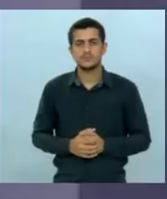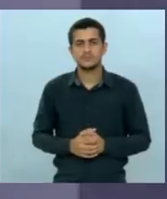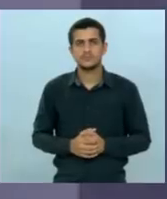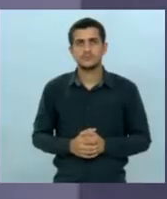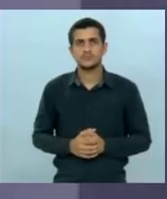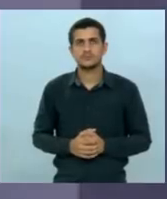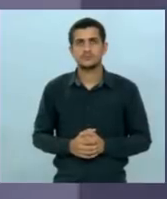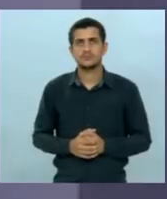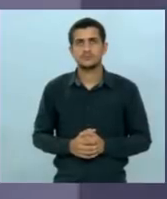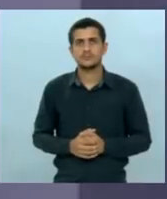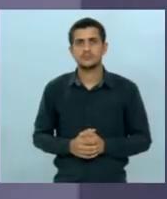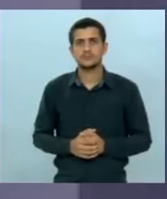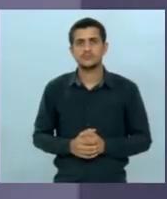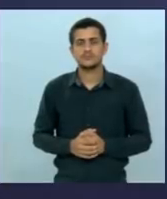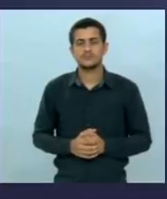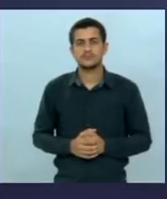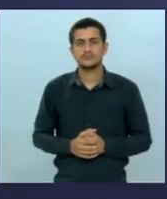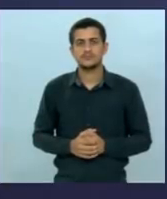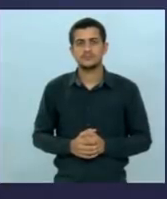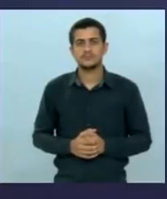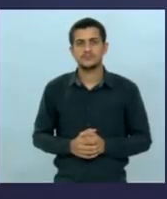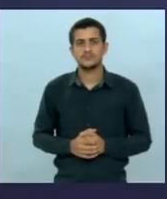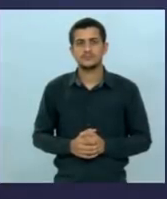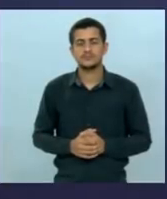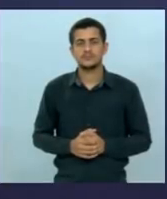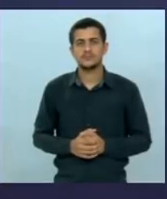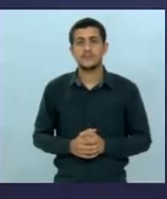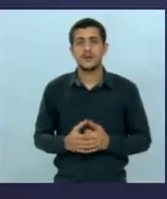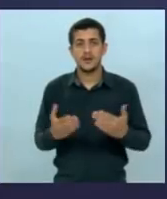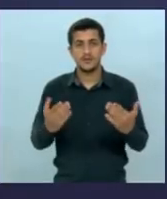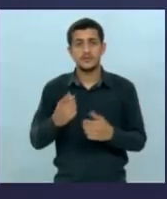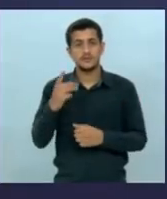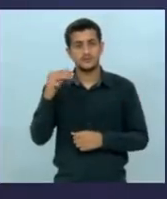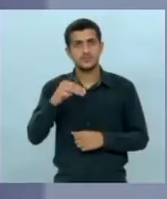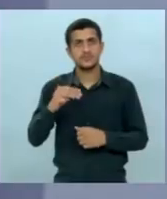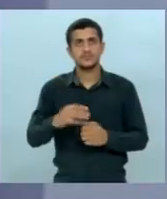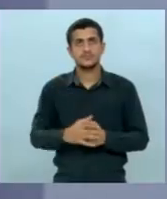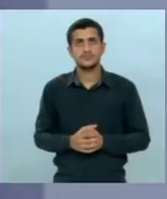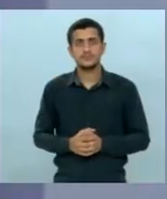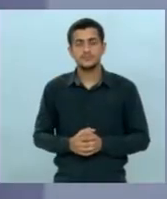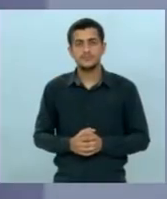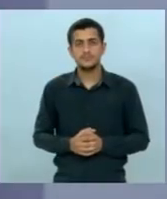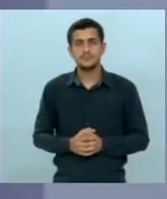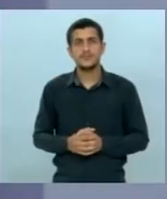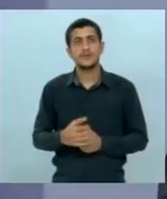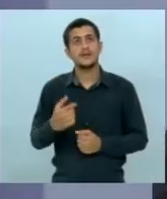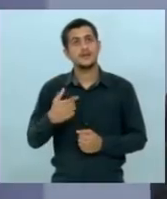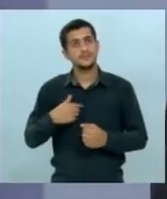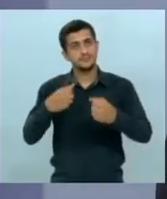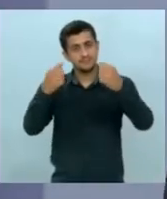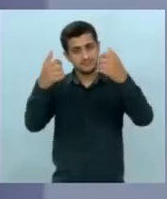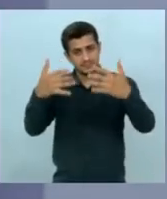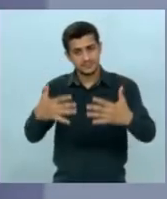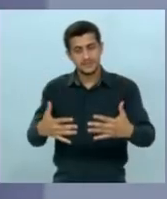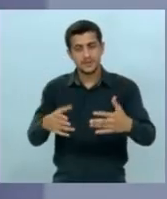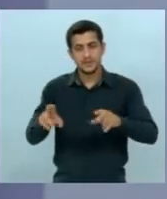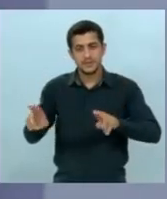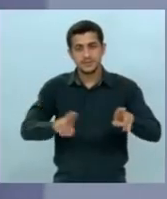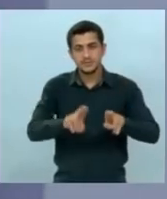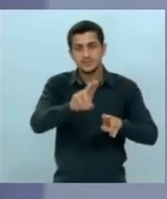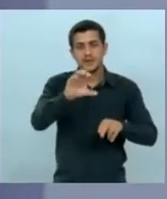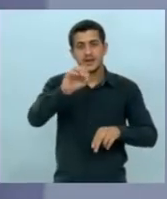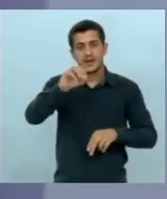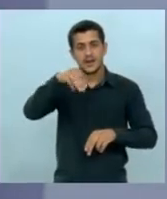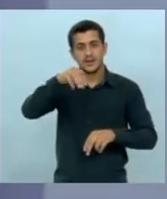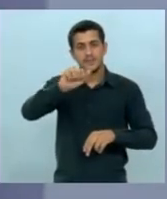encerrei e agora o candidato Reinaldo tem um minuto para a réplica é que quando eu lhe chamo de camaleão é porque você se